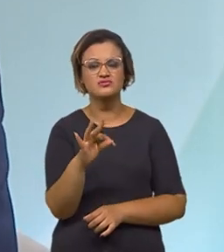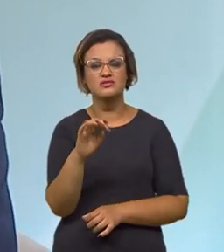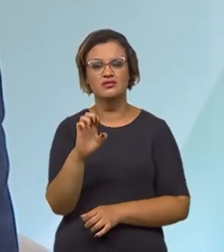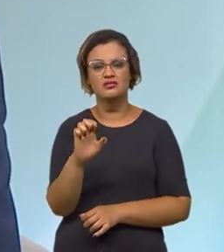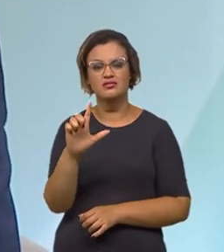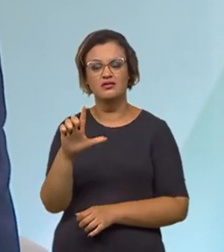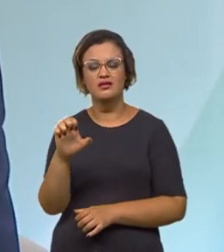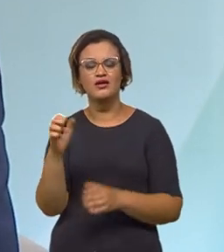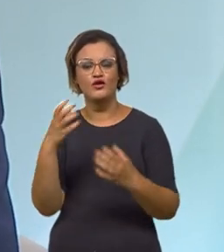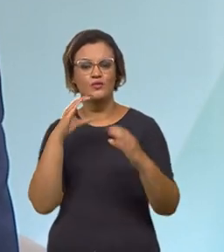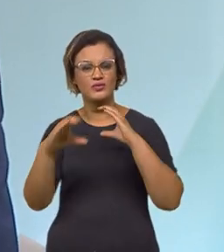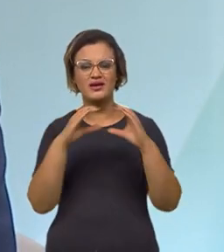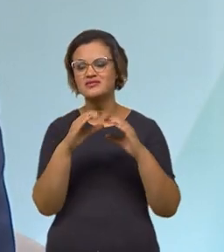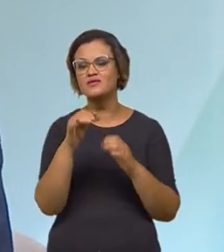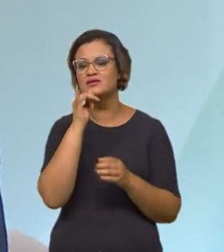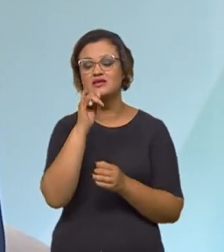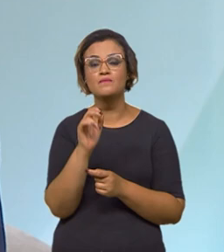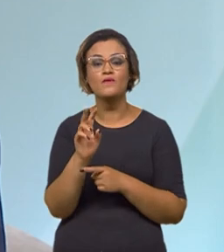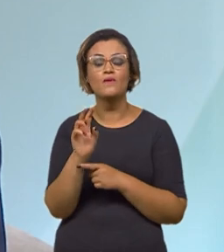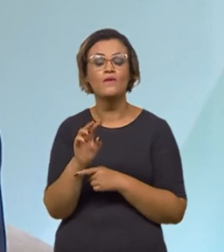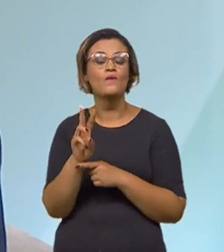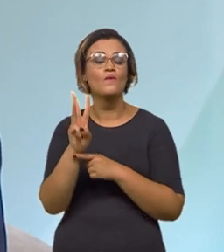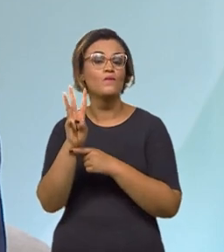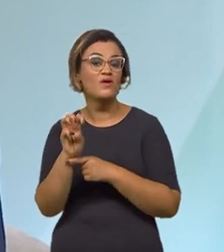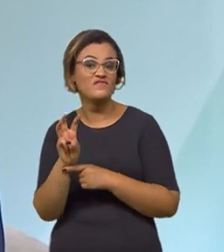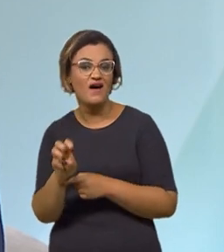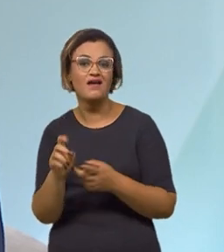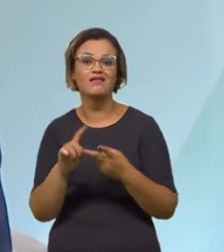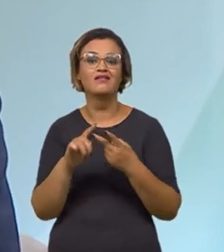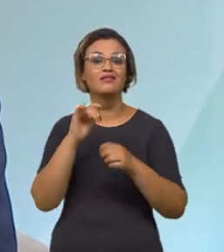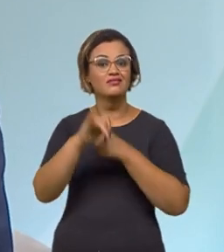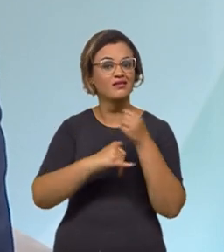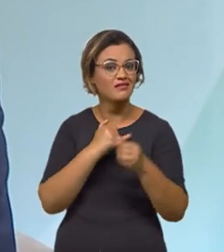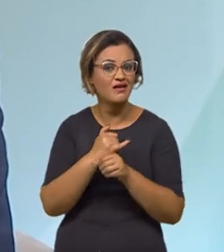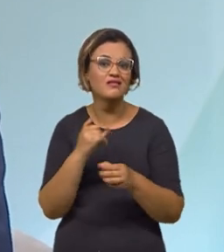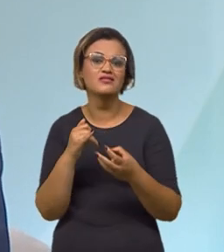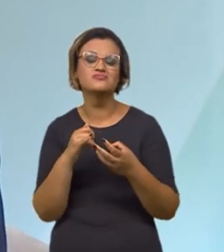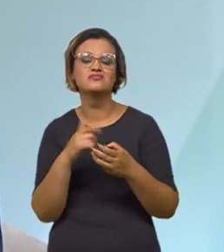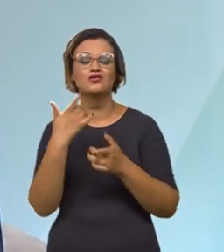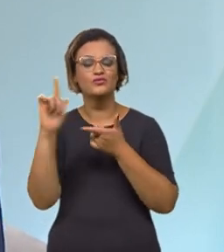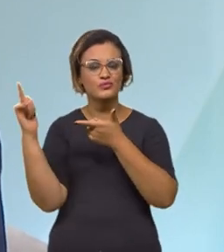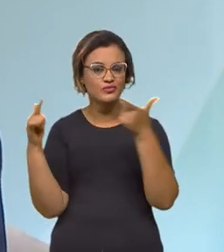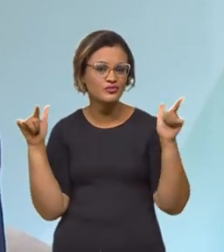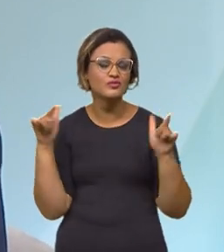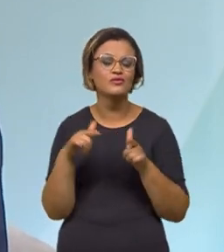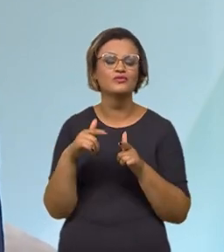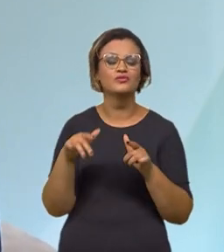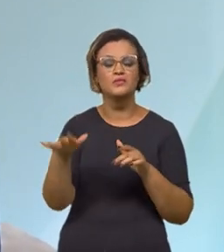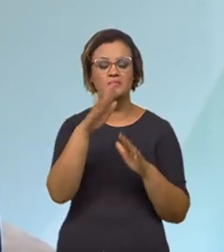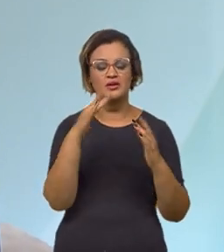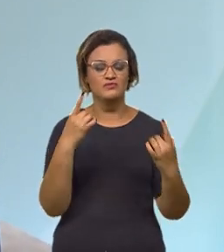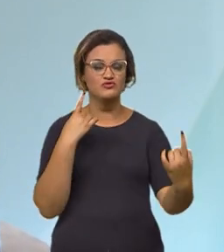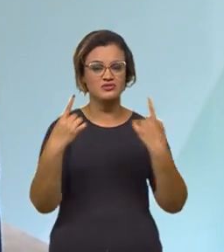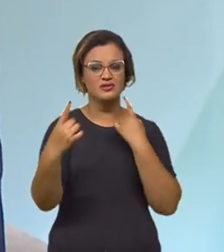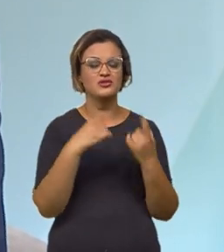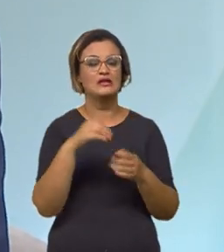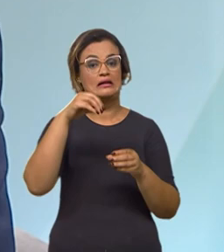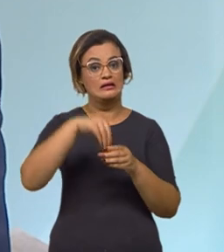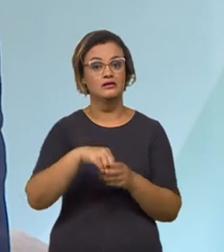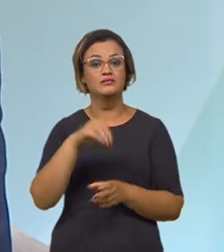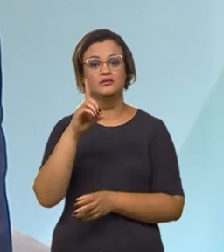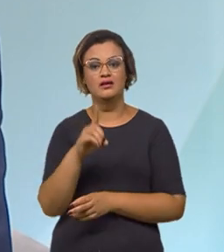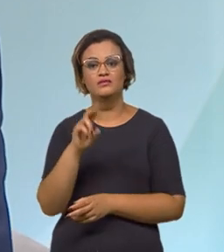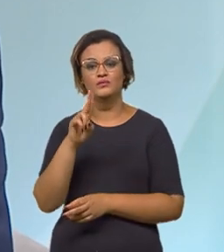A gente vai ter, então, Wi-Fi, vamos ter internet ali disponível para o usuário durante todo o trajeto na Dutra. E essa é uma agenda que nós estamos